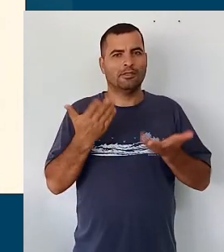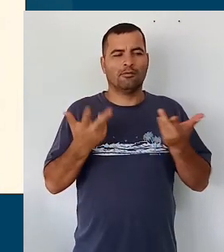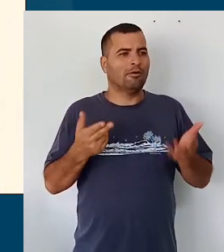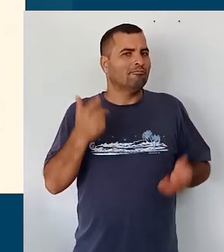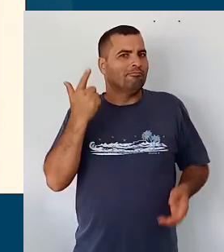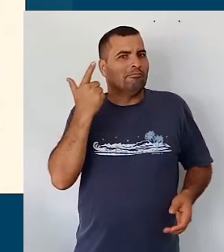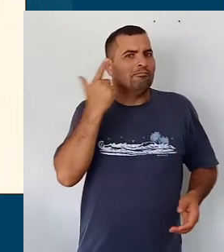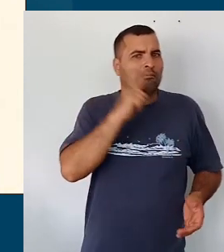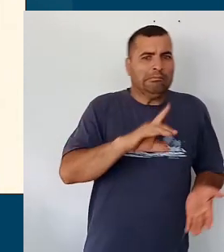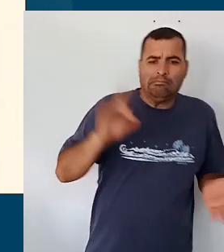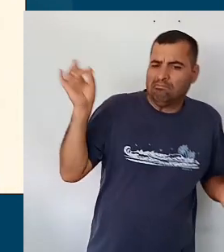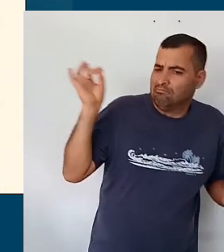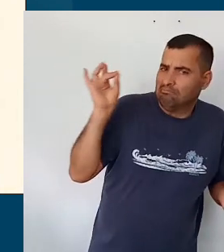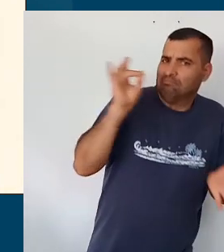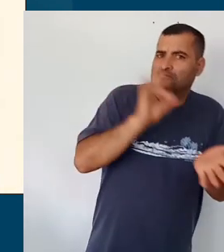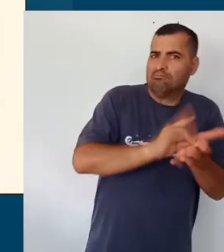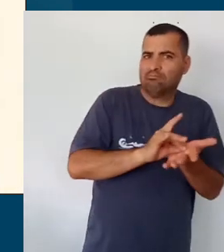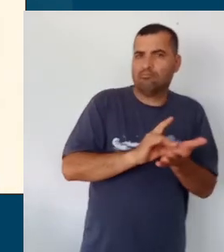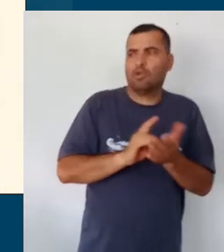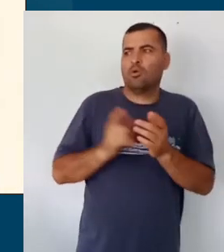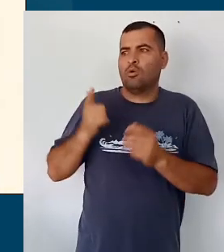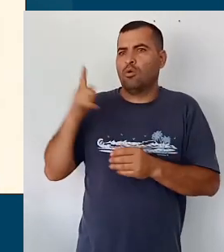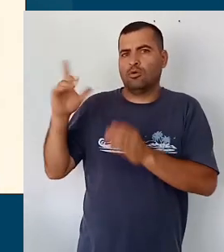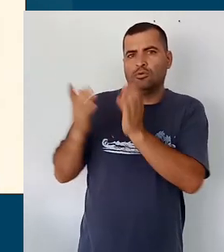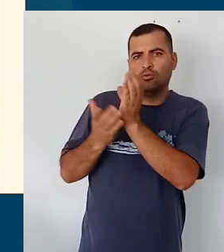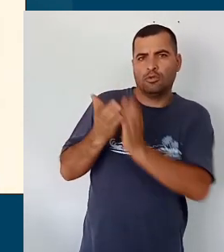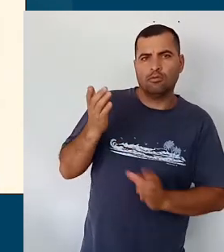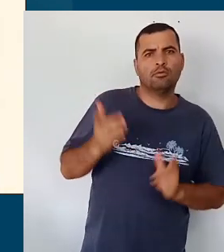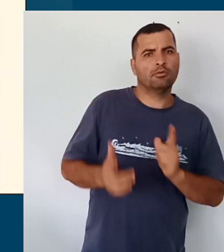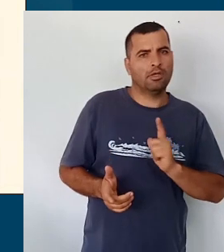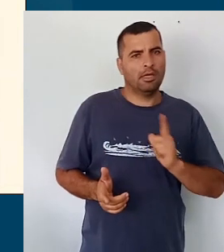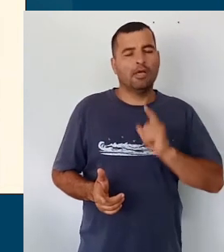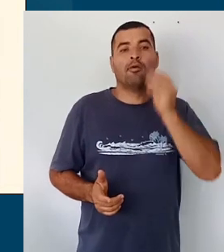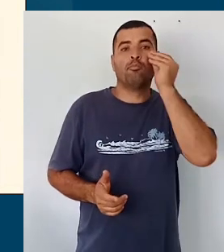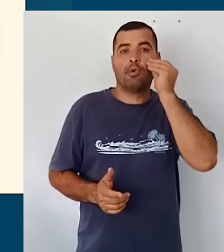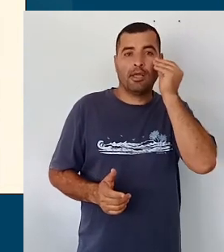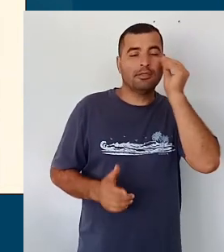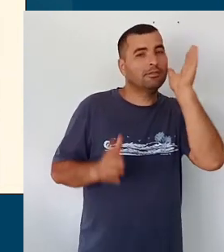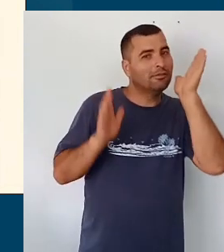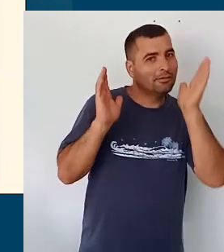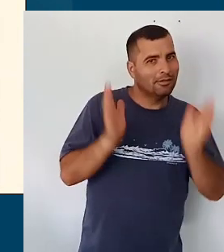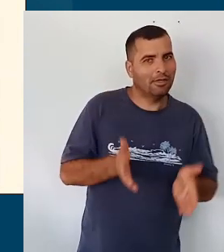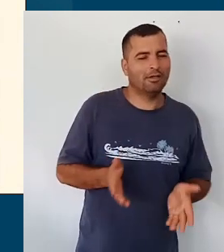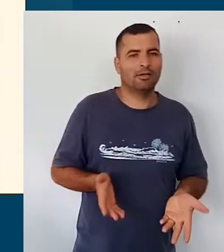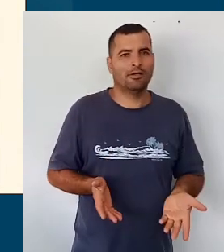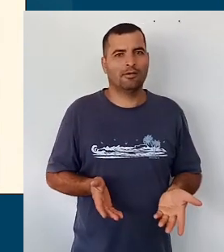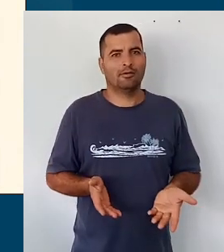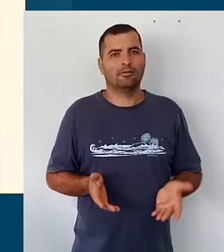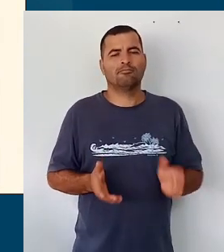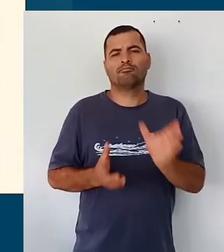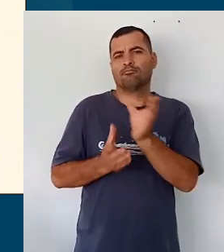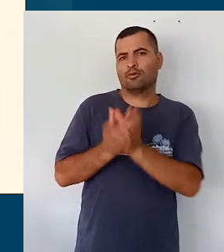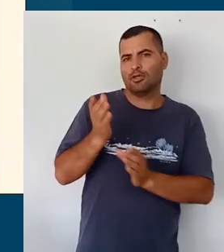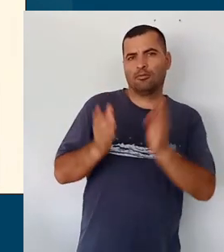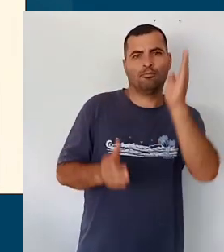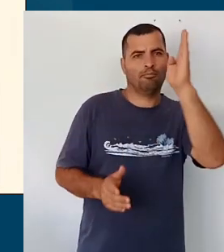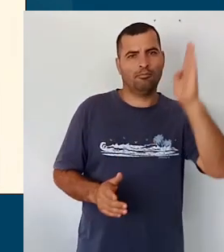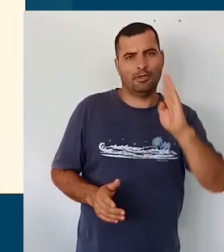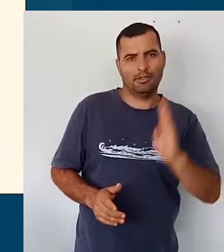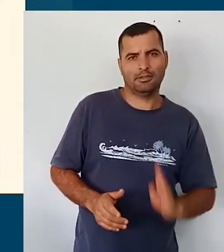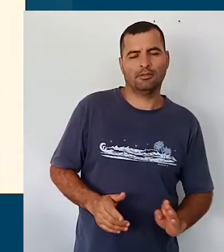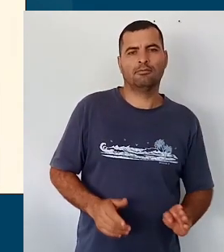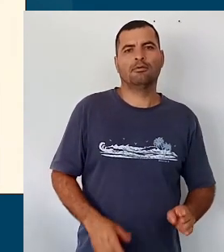dá em relação a muitos currículos, porque todos nós aqui temos muita experiência com currículos no Brasil,